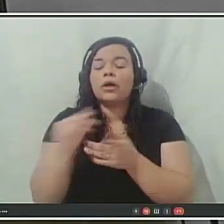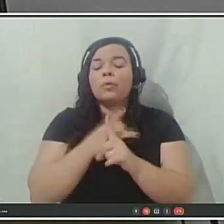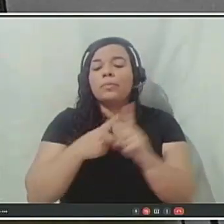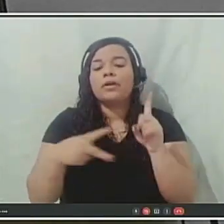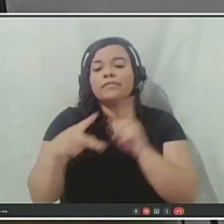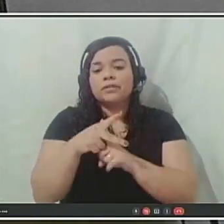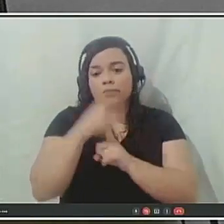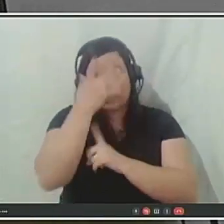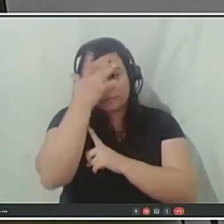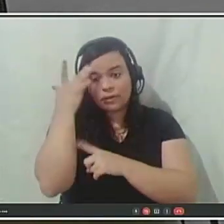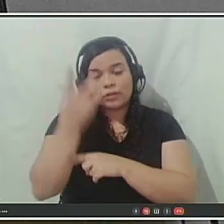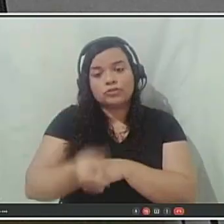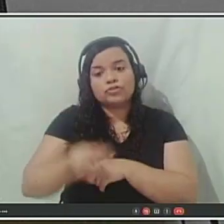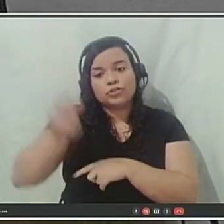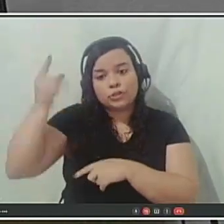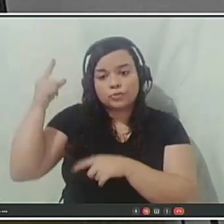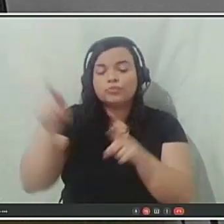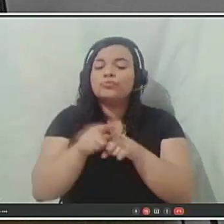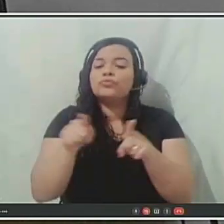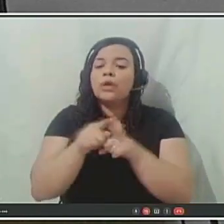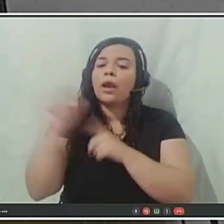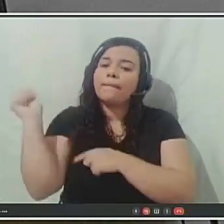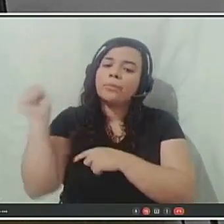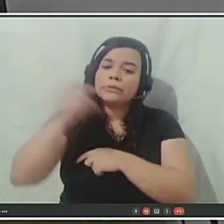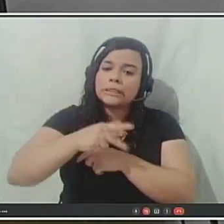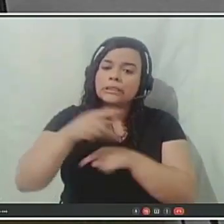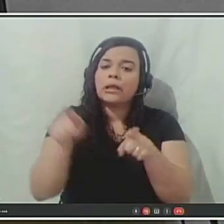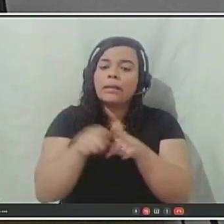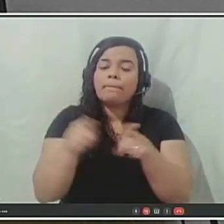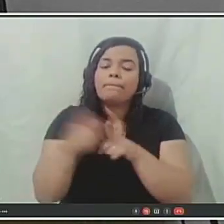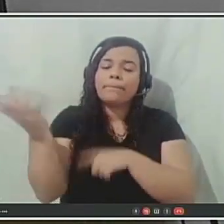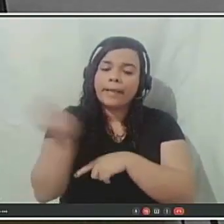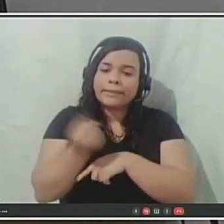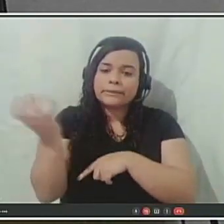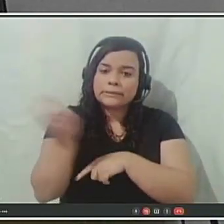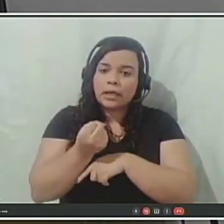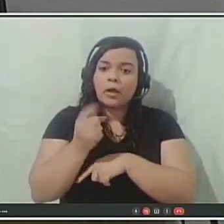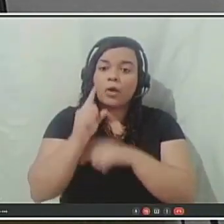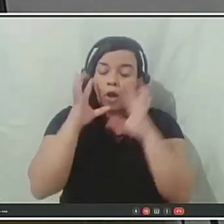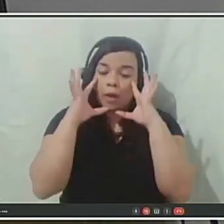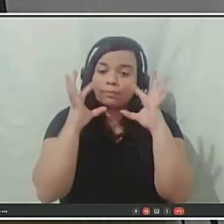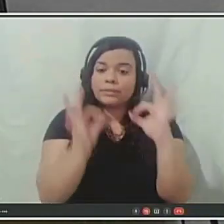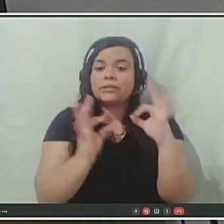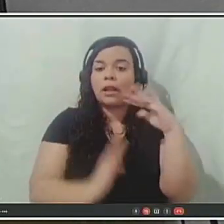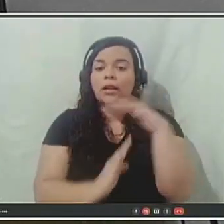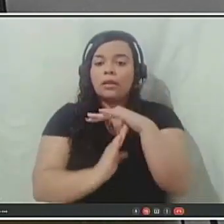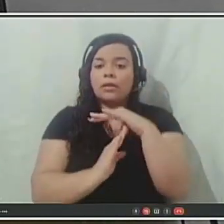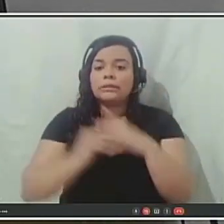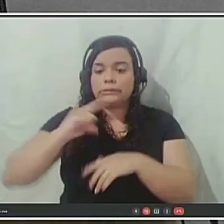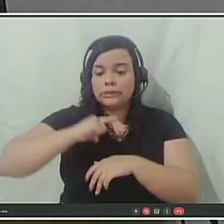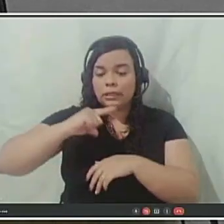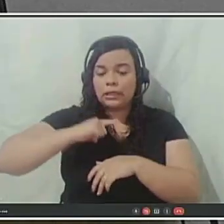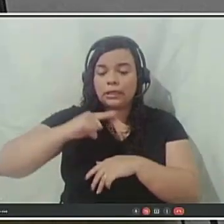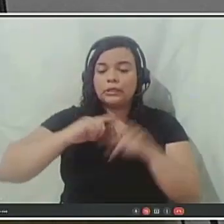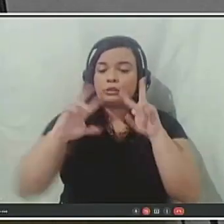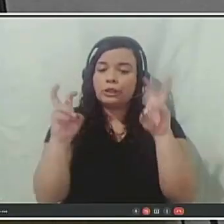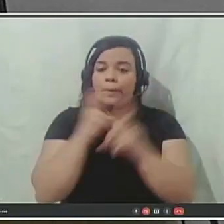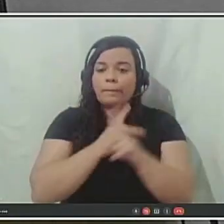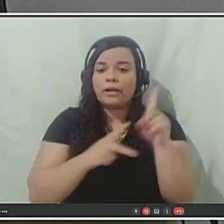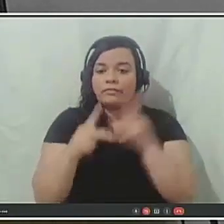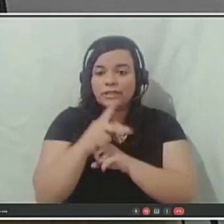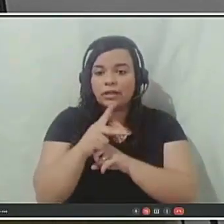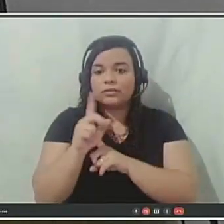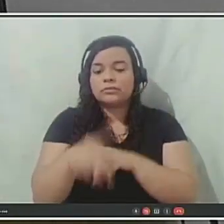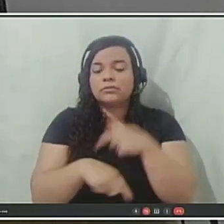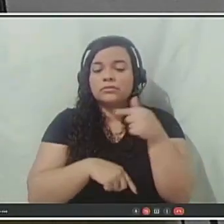previdenciária dos segurados aposentados e dos pensionistas, observados os limites do regime geral de Previdência Social, hoje R$